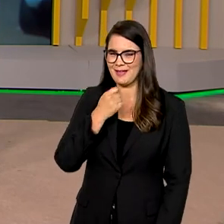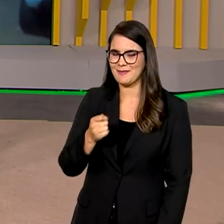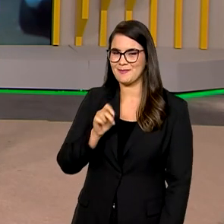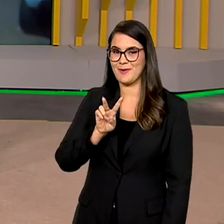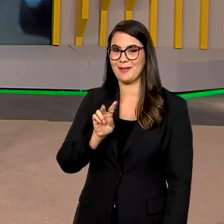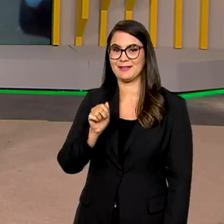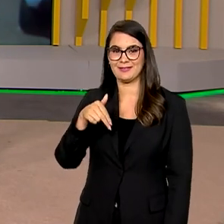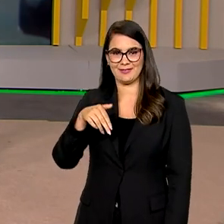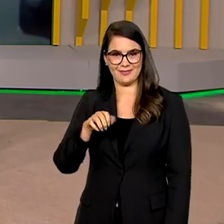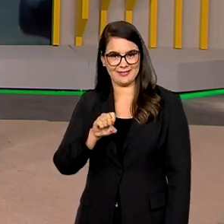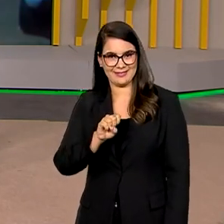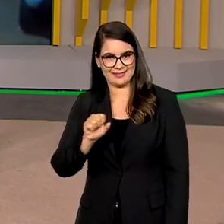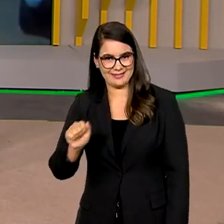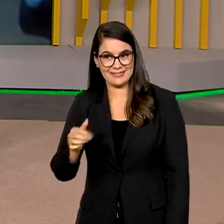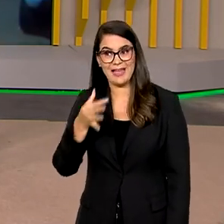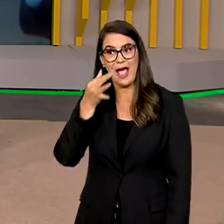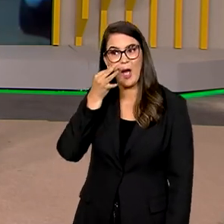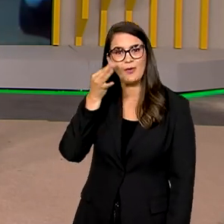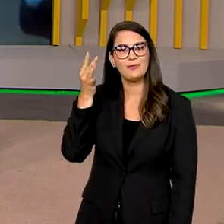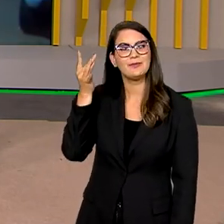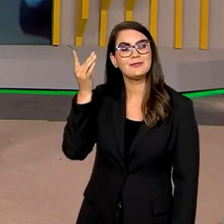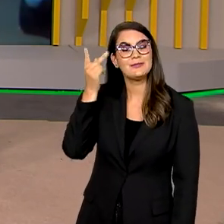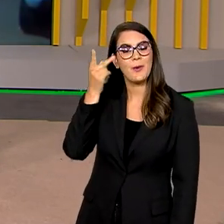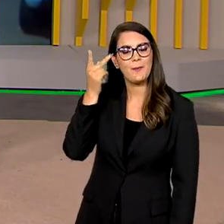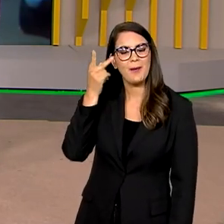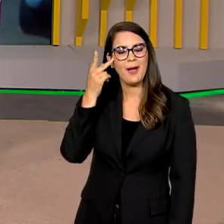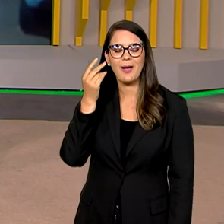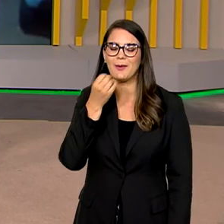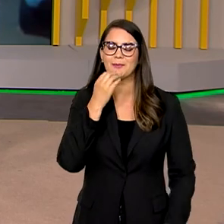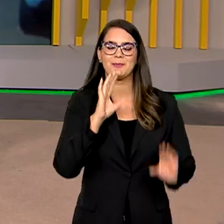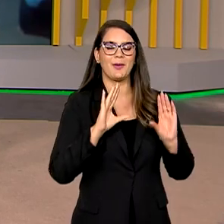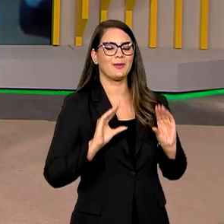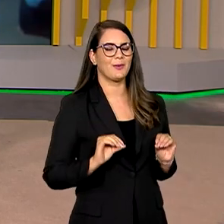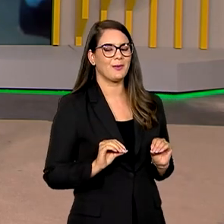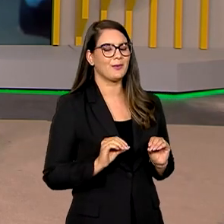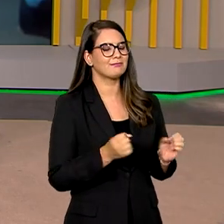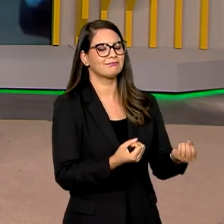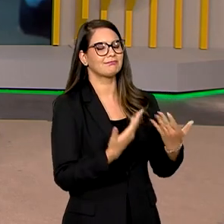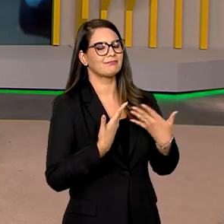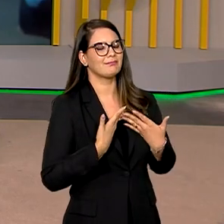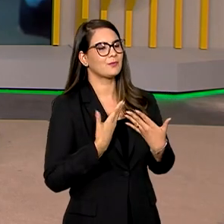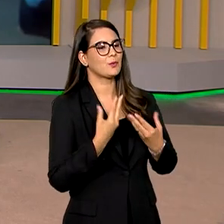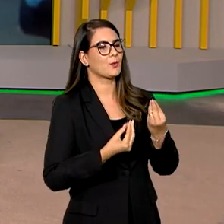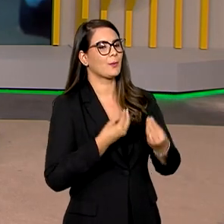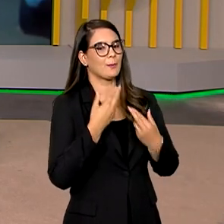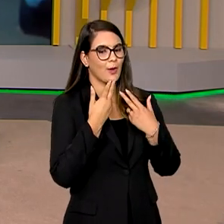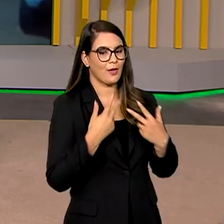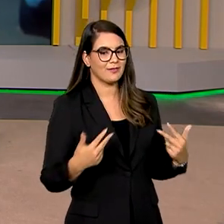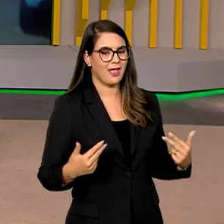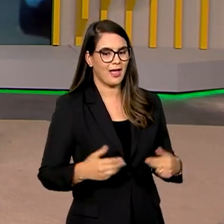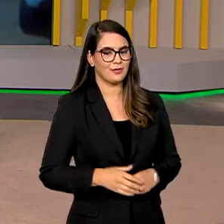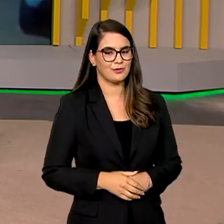Casalino, ao vivo de São Paulo. Boa noite, Vanessa. Conta pra gente mais sobre essa novidade.